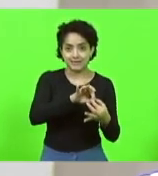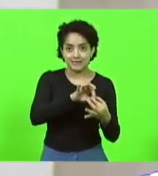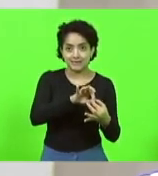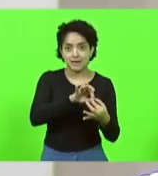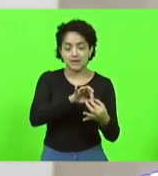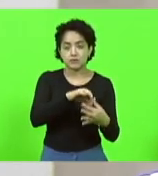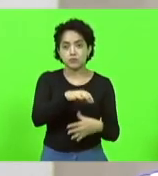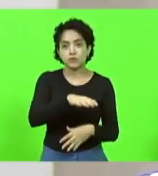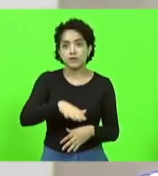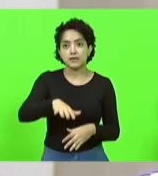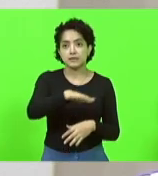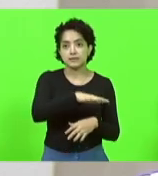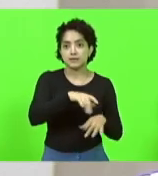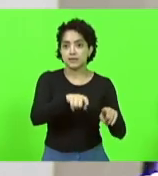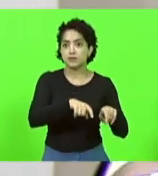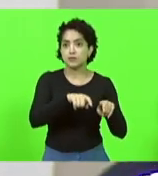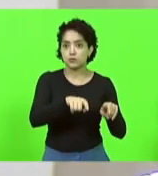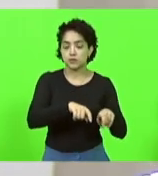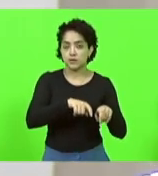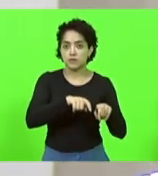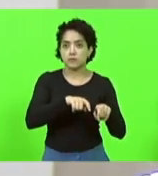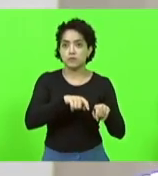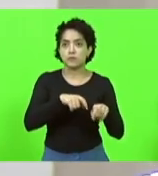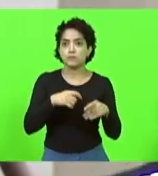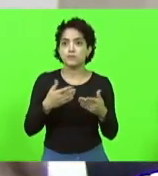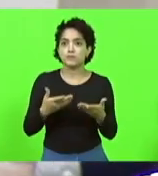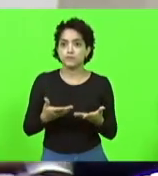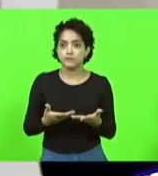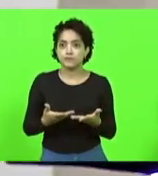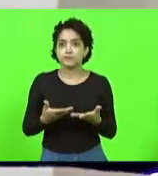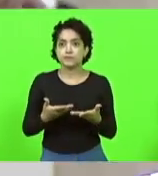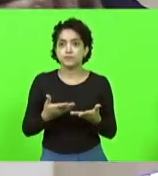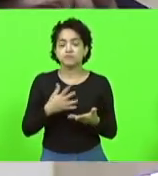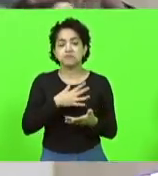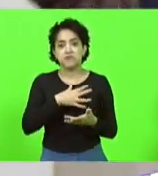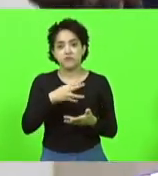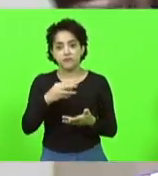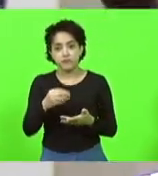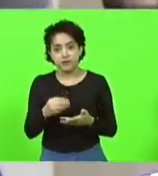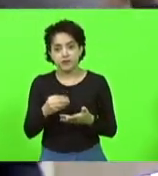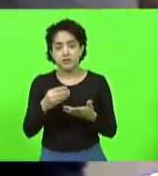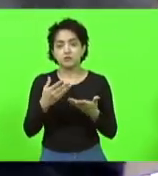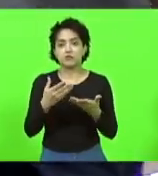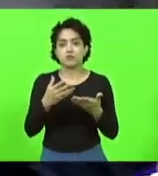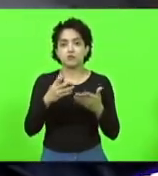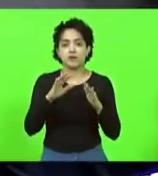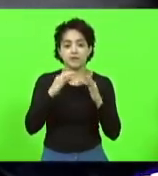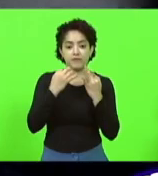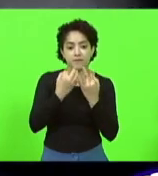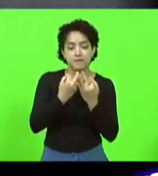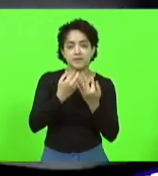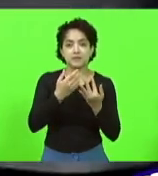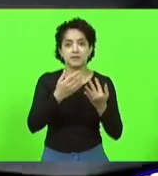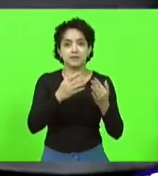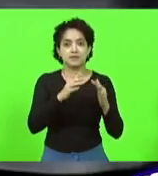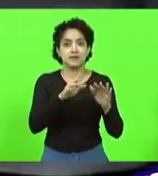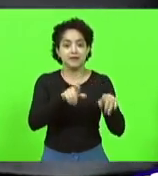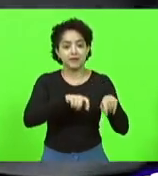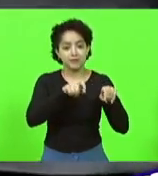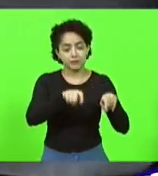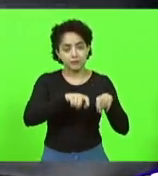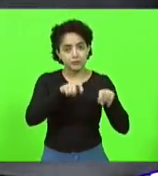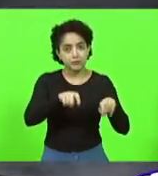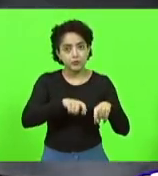área rural, filho de agricultores familiares, desternar esta